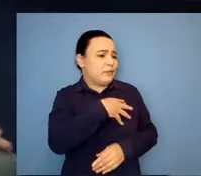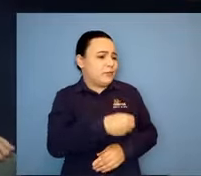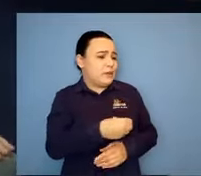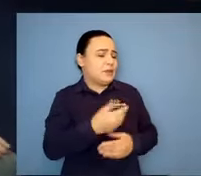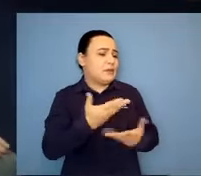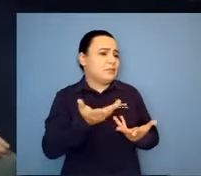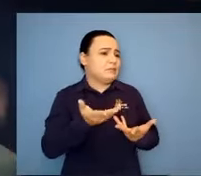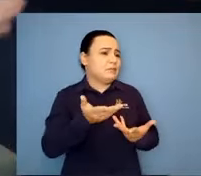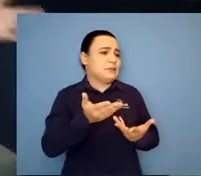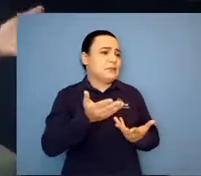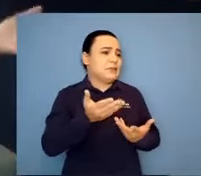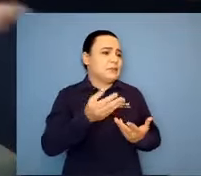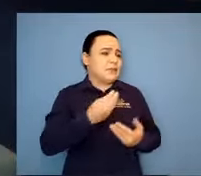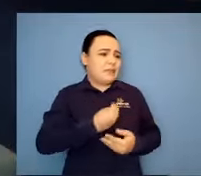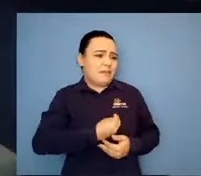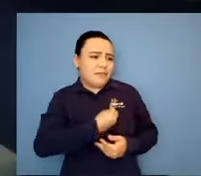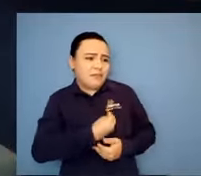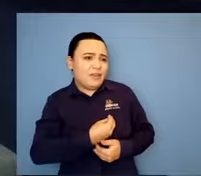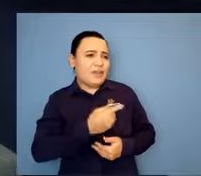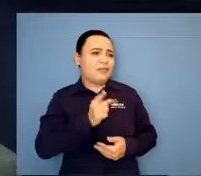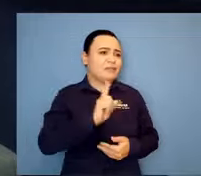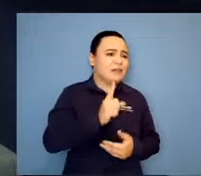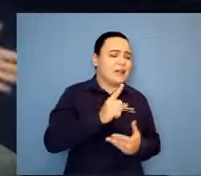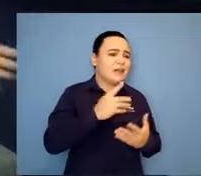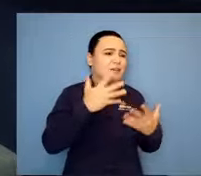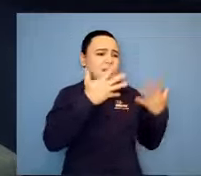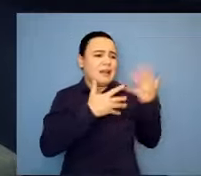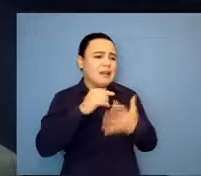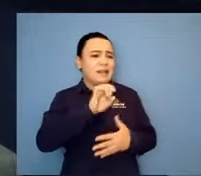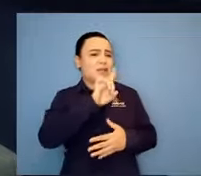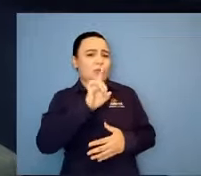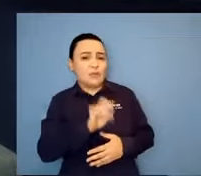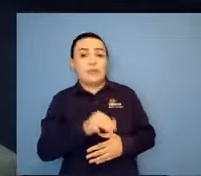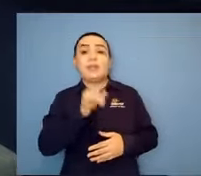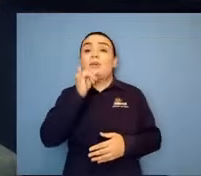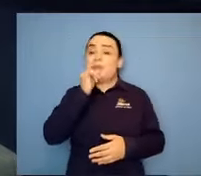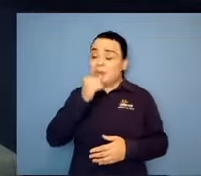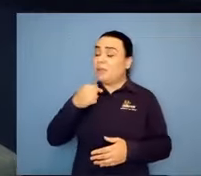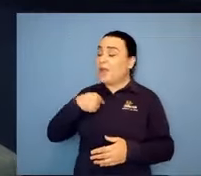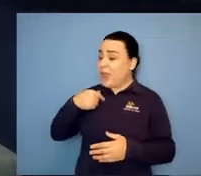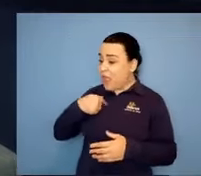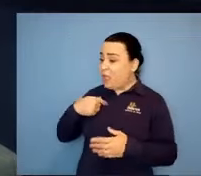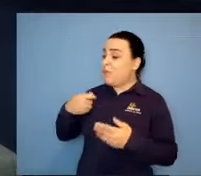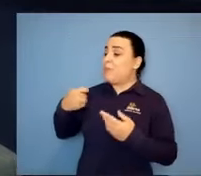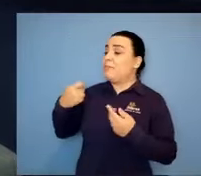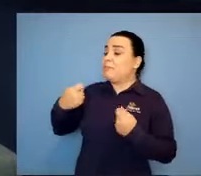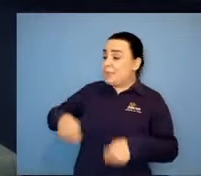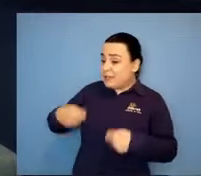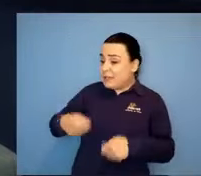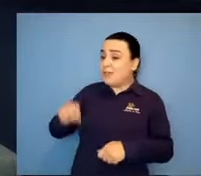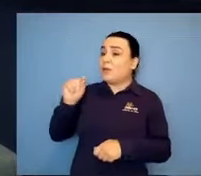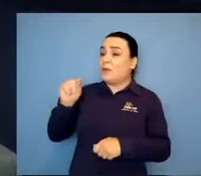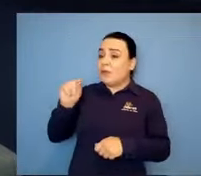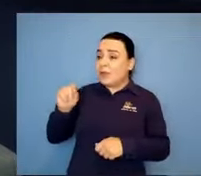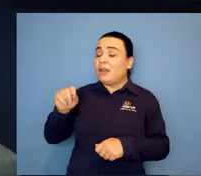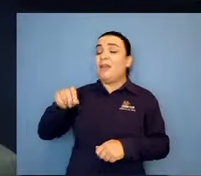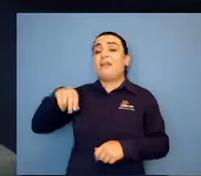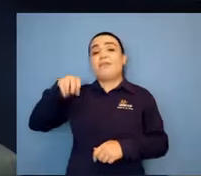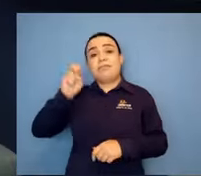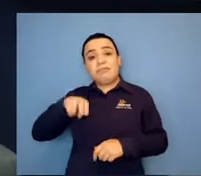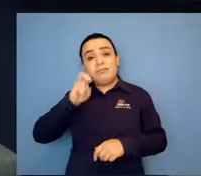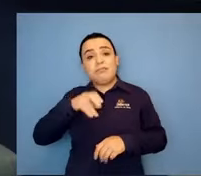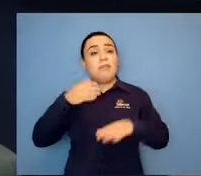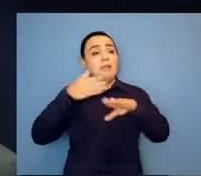fui chorando do hospital, fui no shopping Curitiba, que é pertinho, né? Sim. Então, fui chorando no shopping, entrei na loja, comprei.